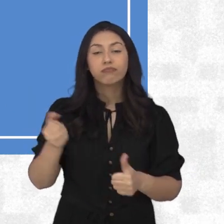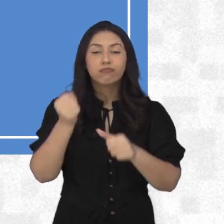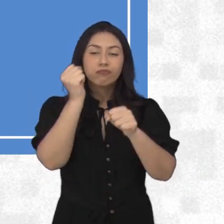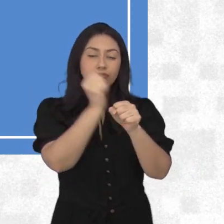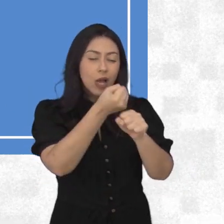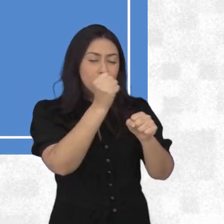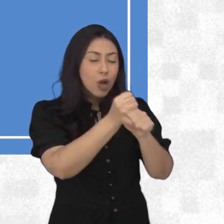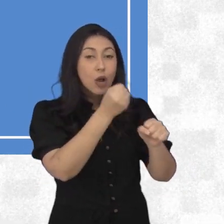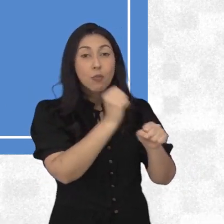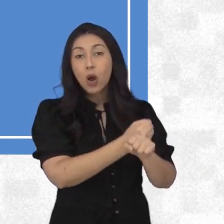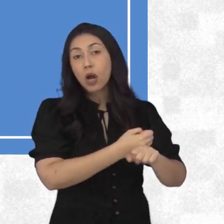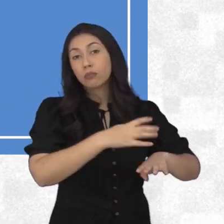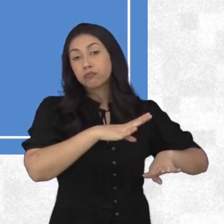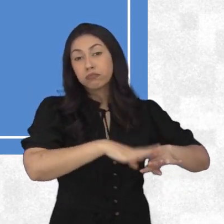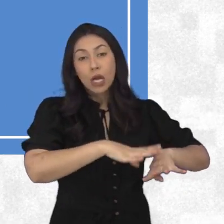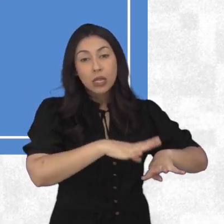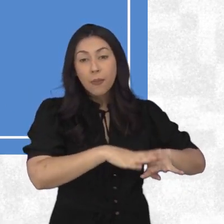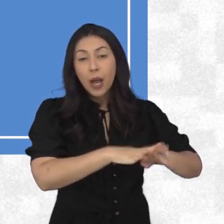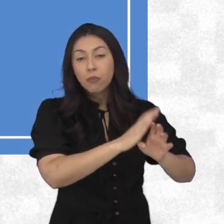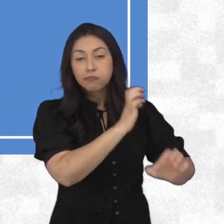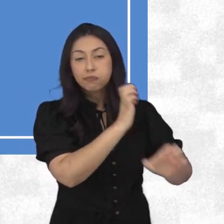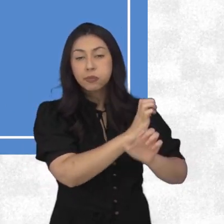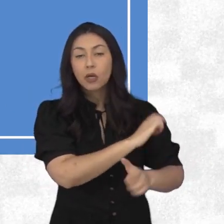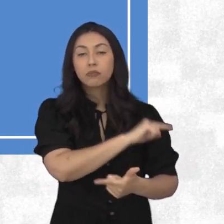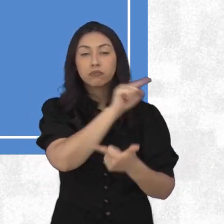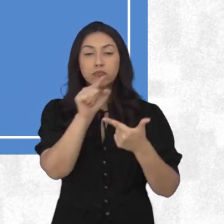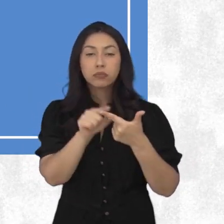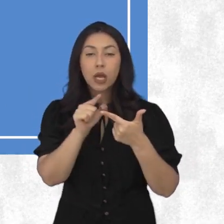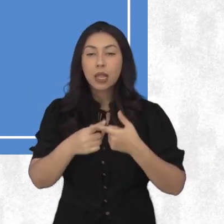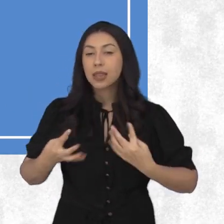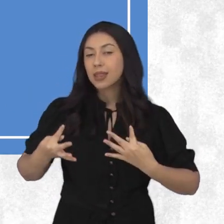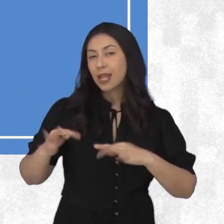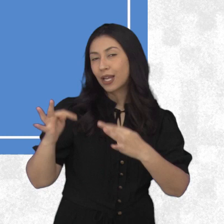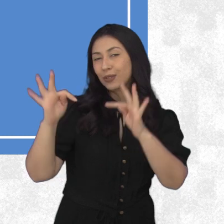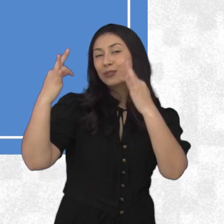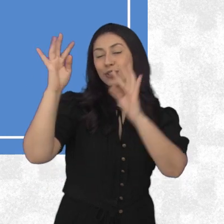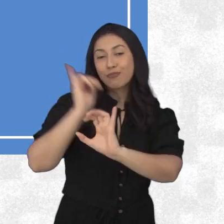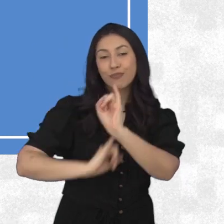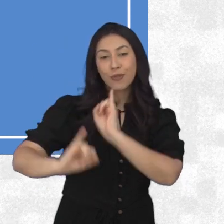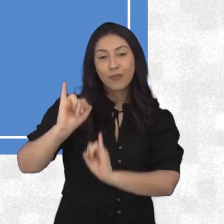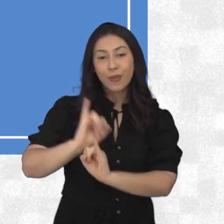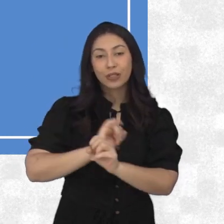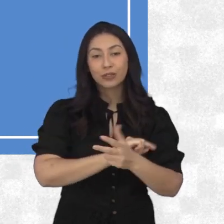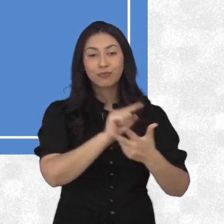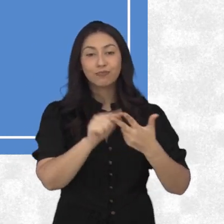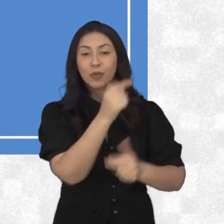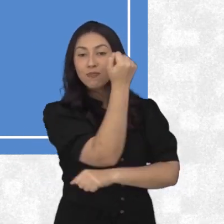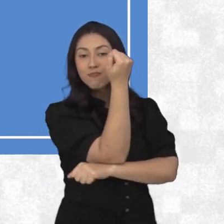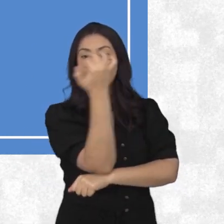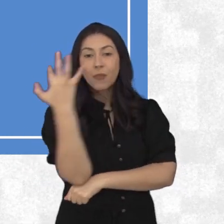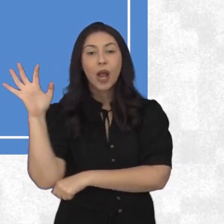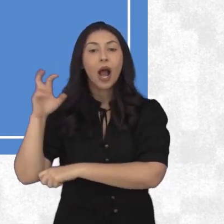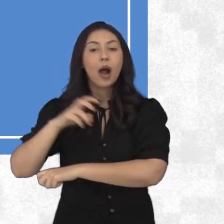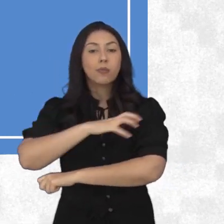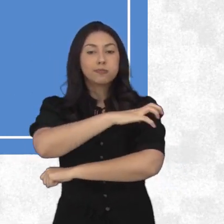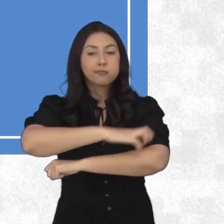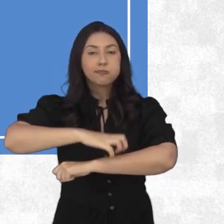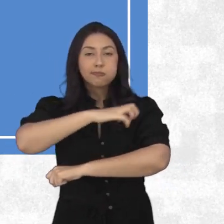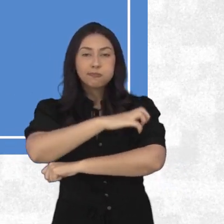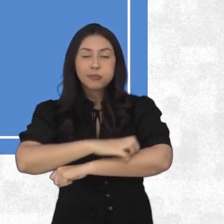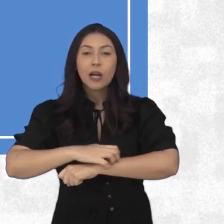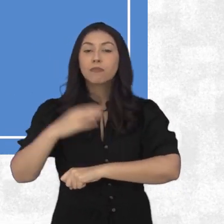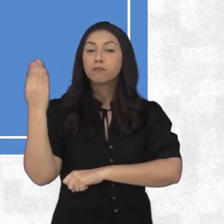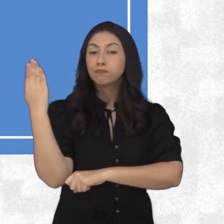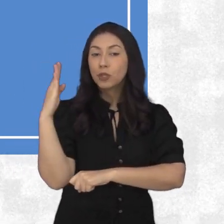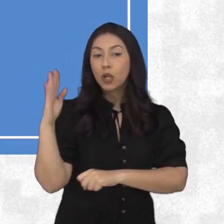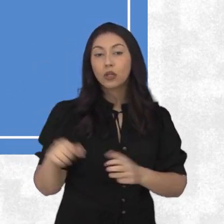Infraestrutura, Exatas e Engenharias, Tecnologia, Dados e Informação, Ambiental, Agrário